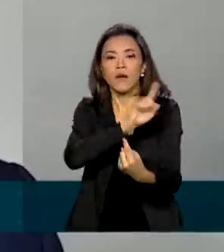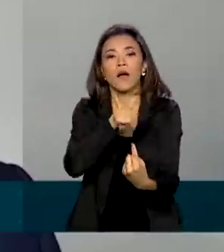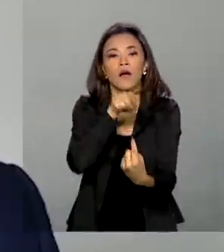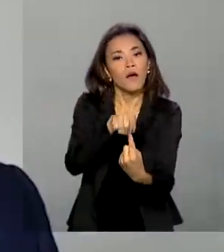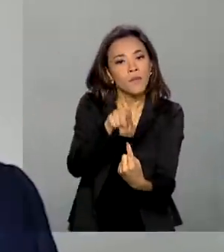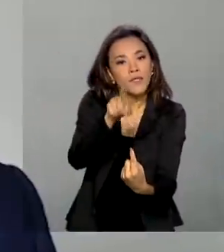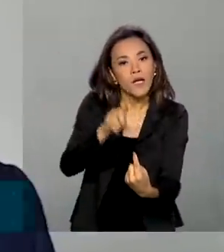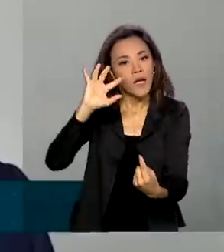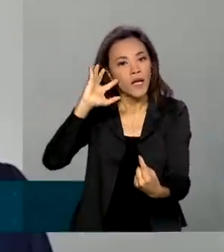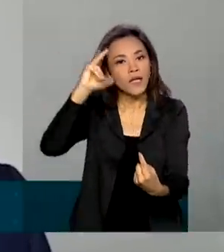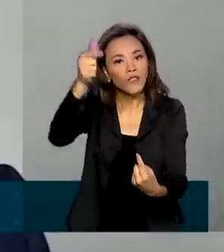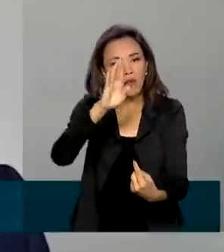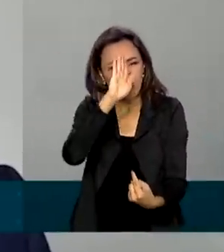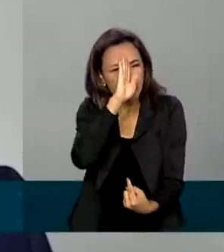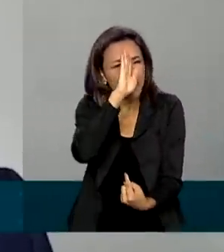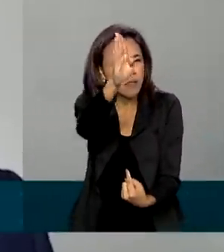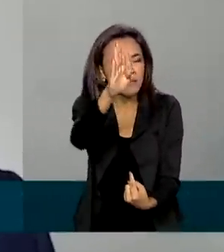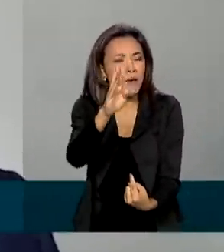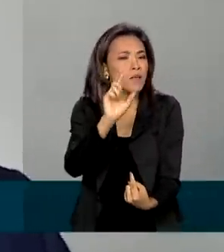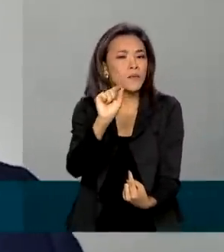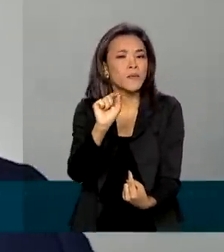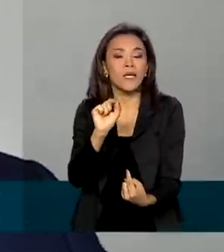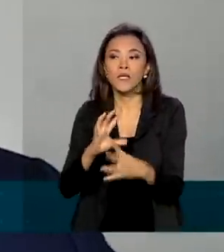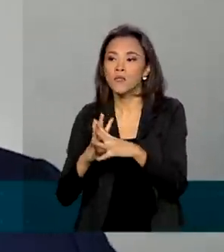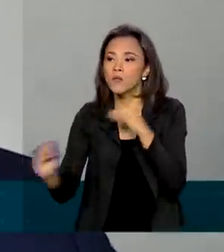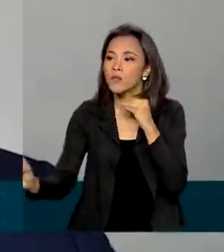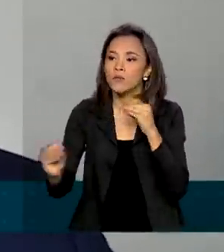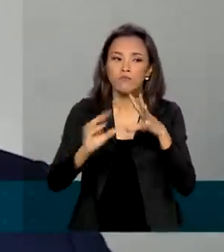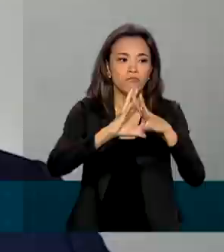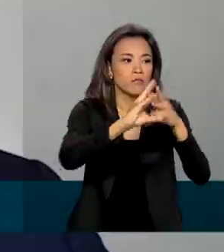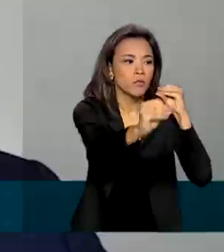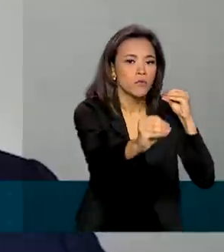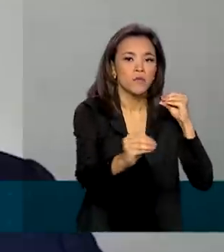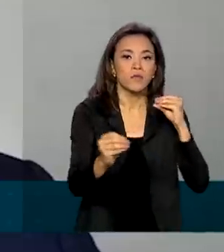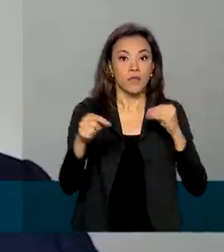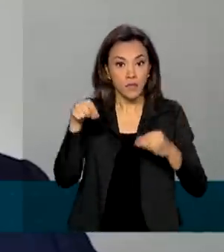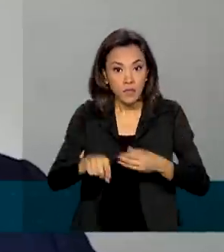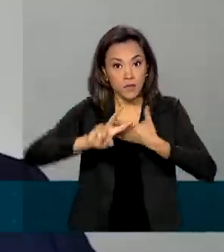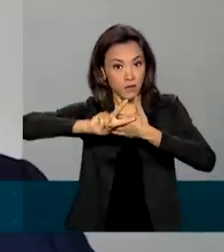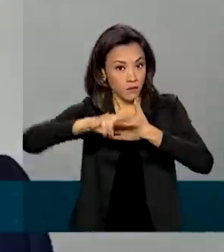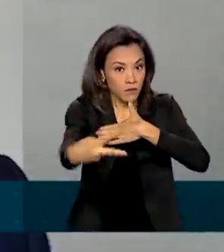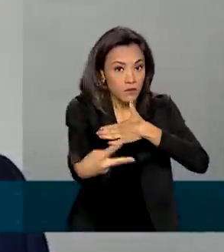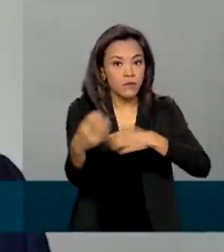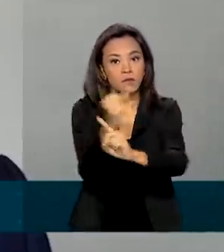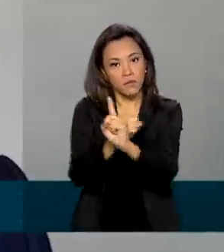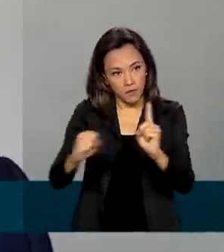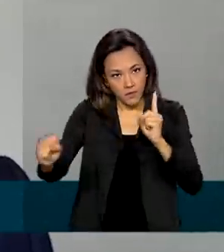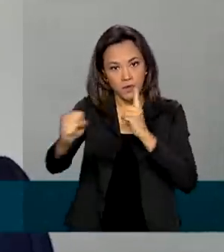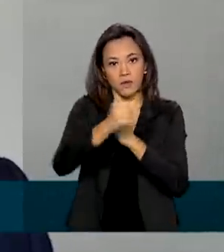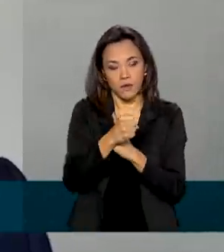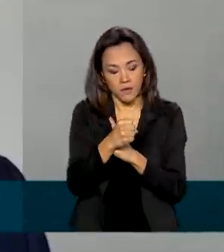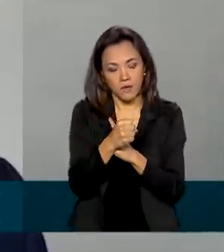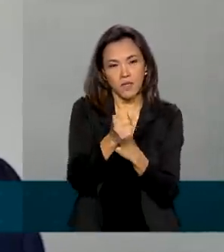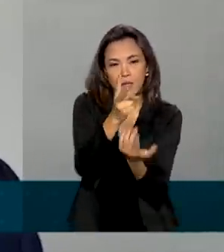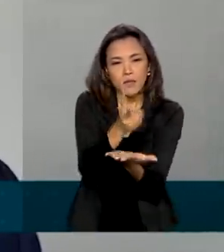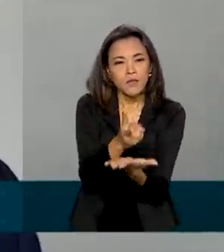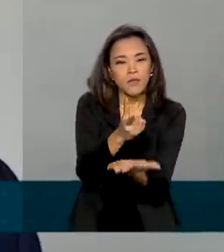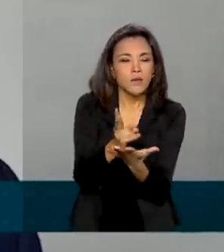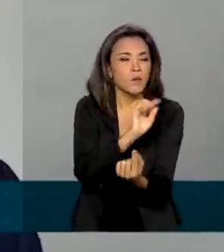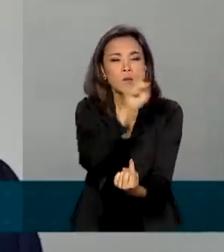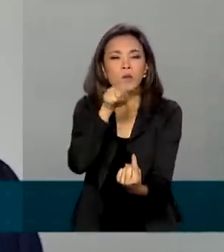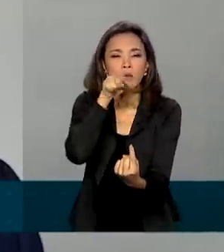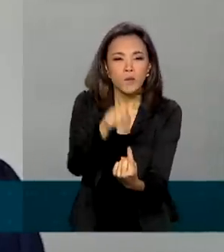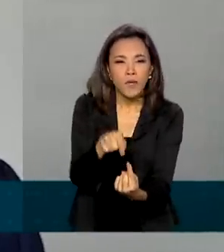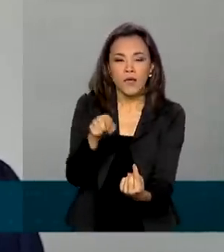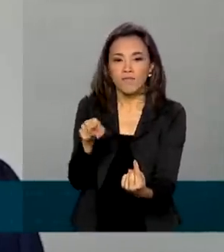principais aspectos do desaparecimento de pessoas e seus impactos na sociedade, prezando pela aproximação